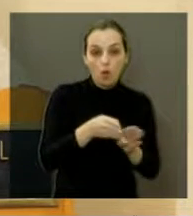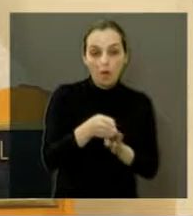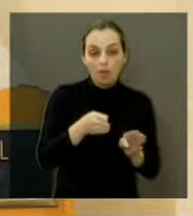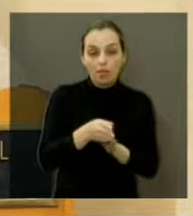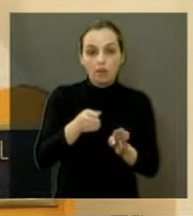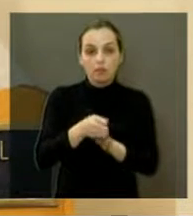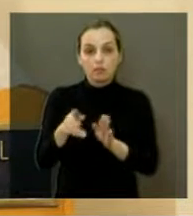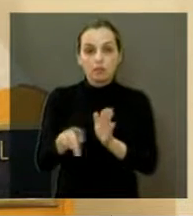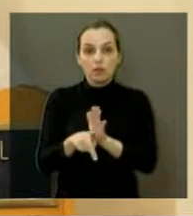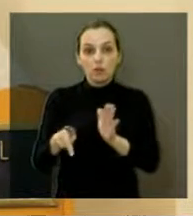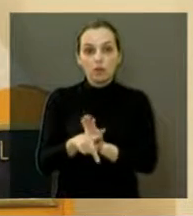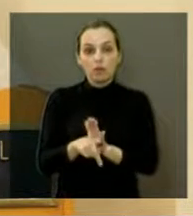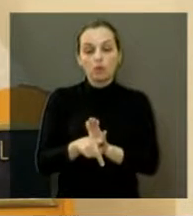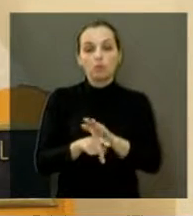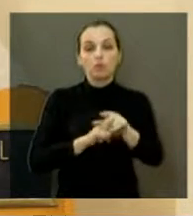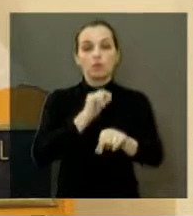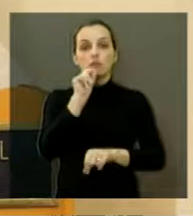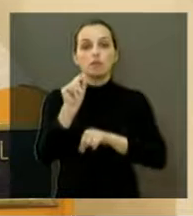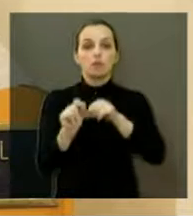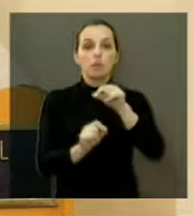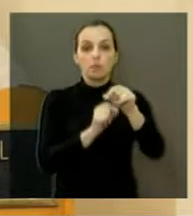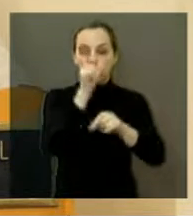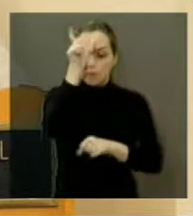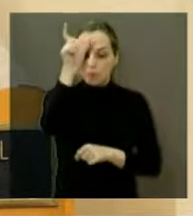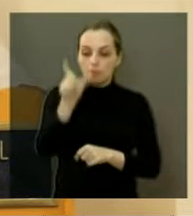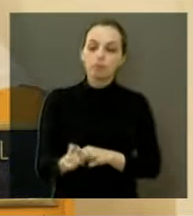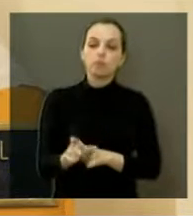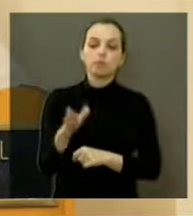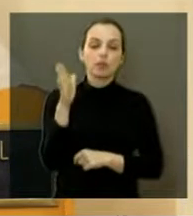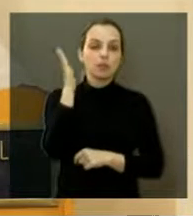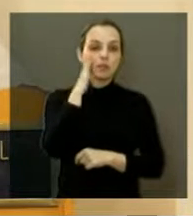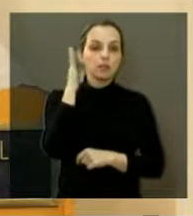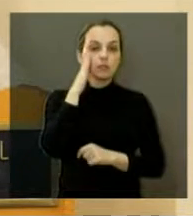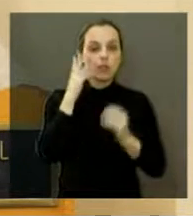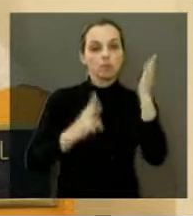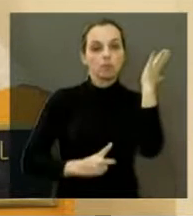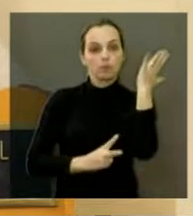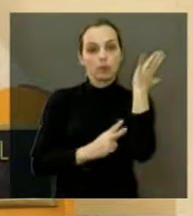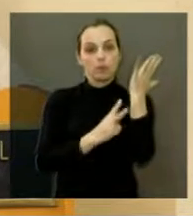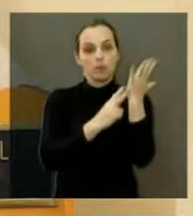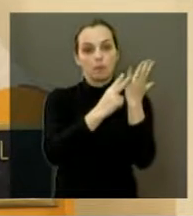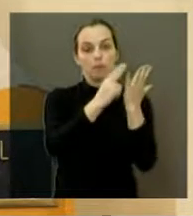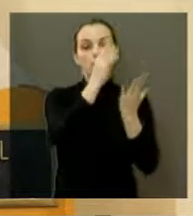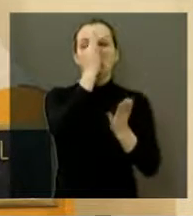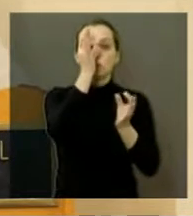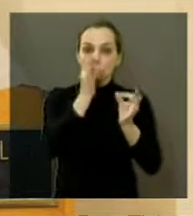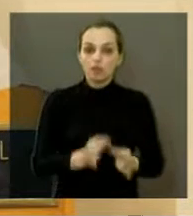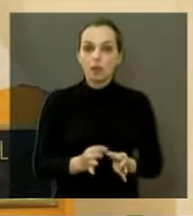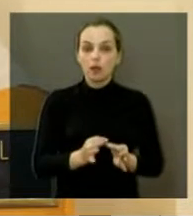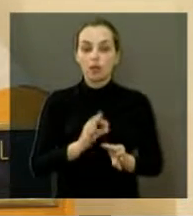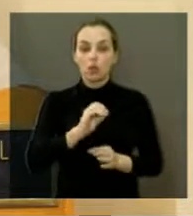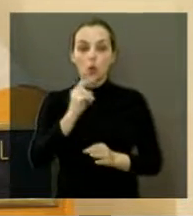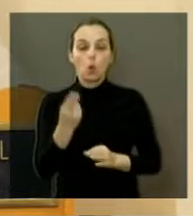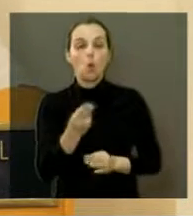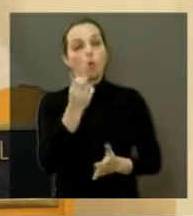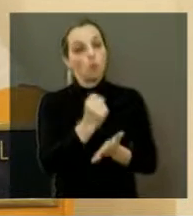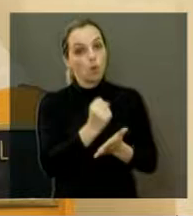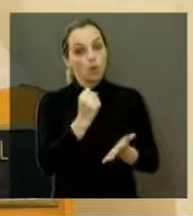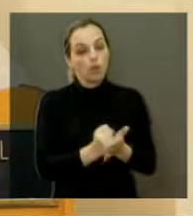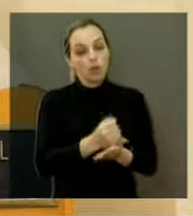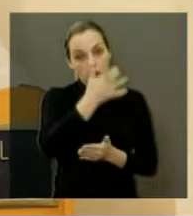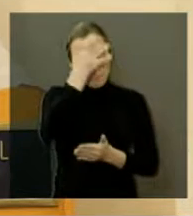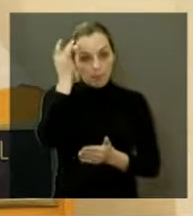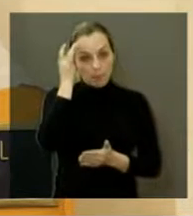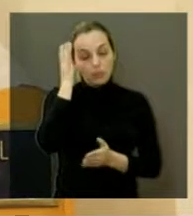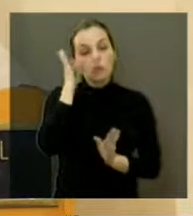pastor Lucas Greco, para que a pessoa saiba fazer a poda de forma correta, ou que contrate uma pessoa que recebeu já